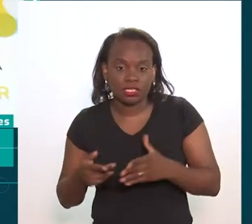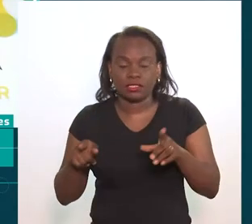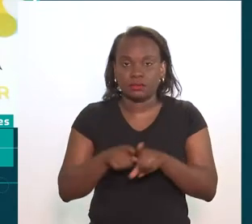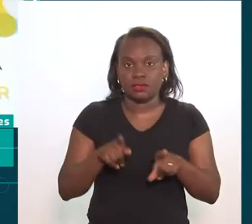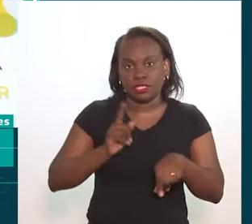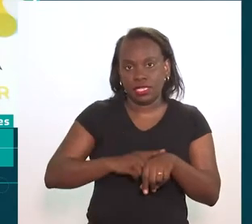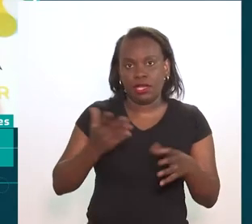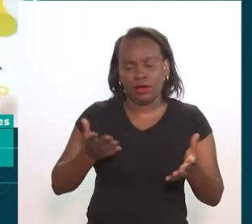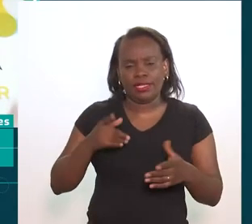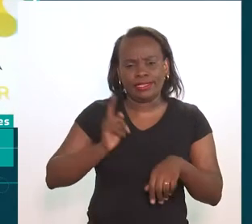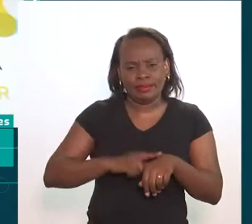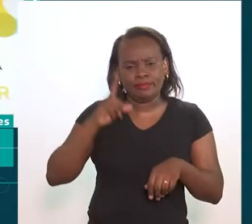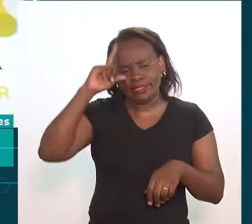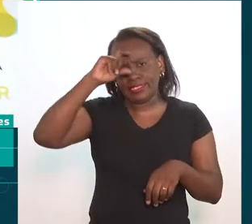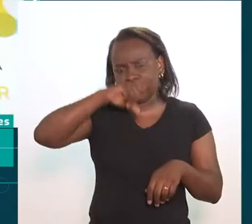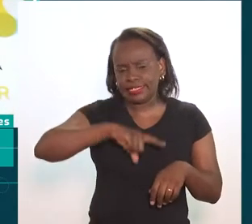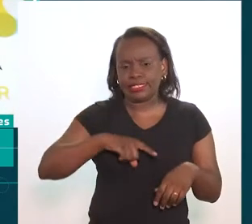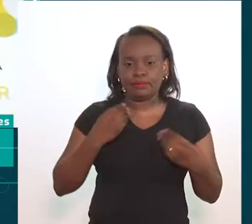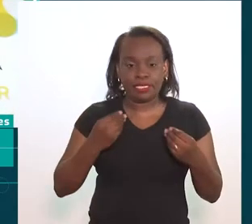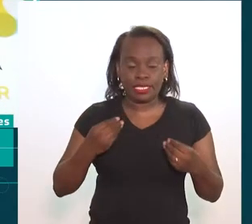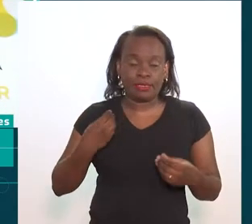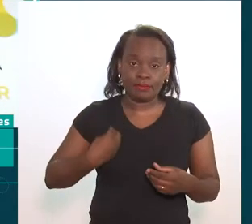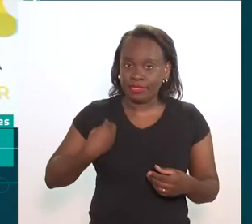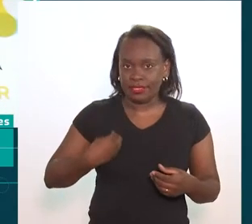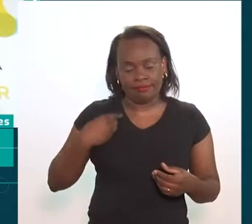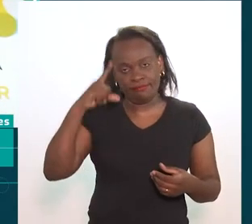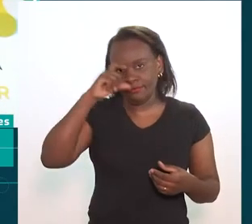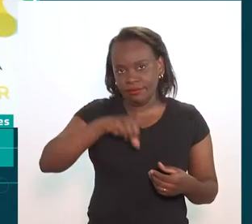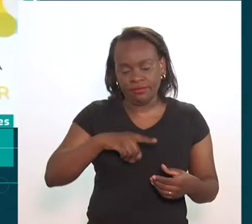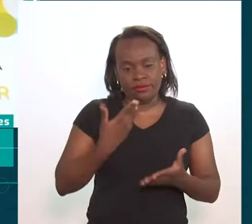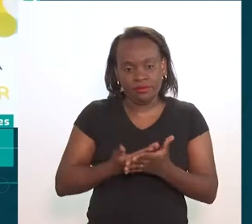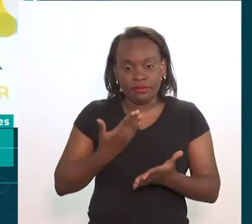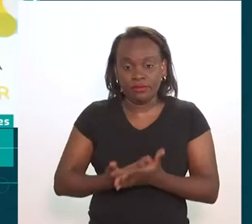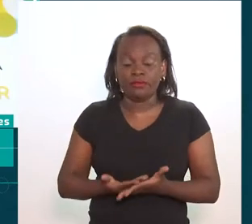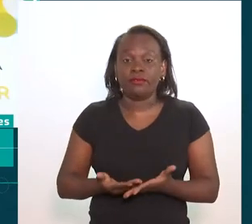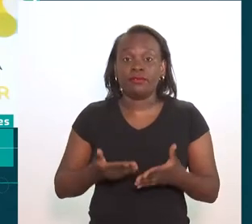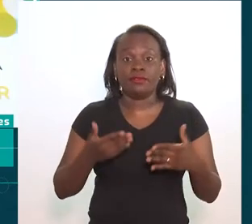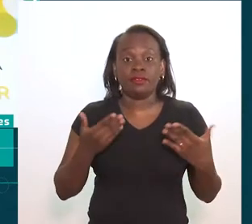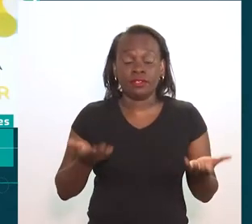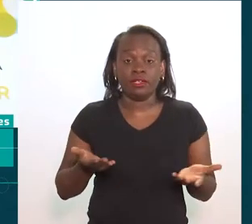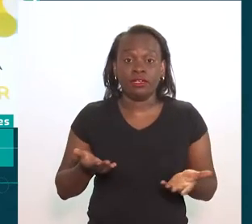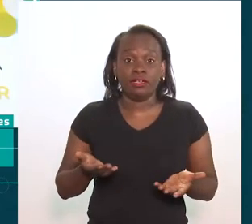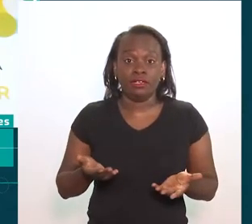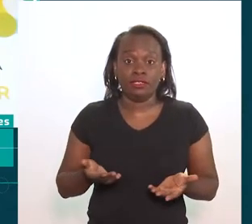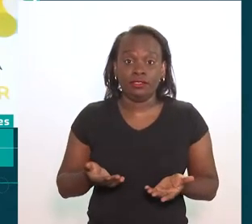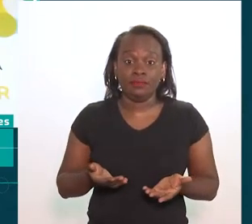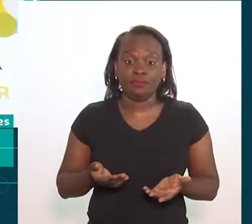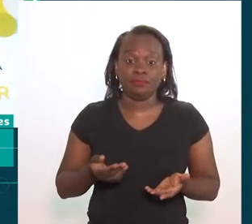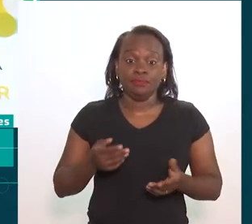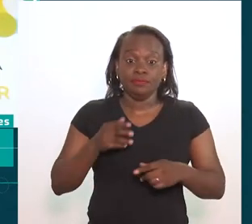e ainda estamos num momento muito crítico, né? Para que seja presencial, faz aulas, né?